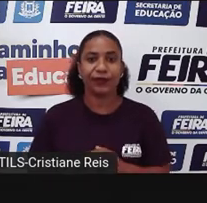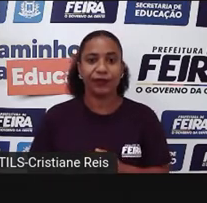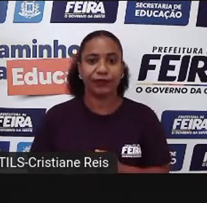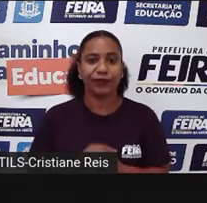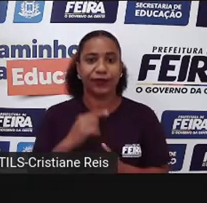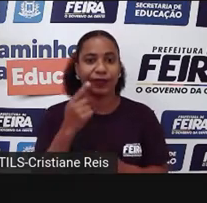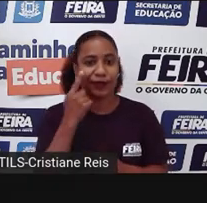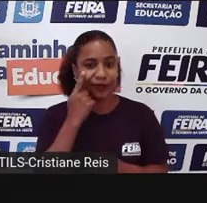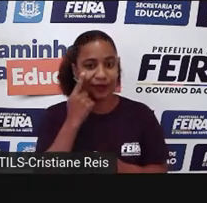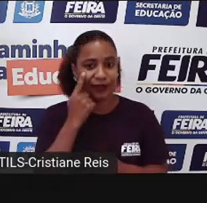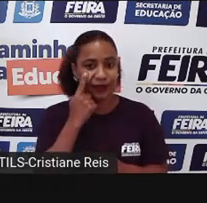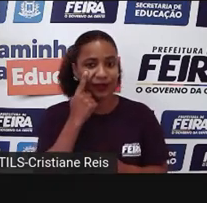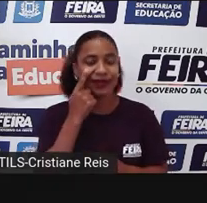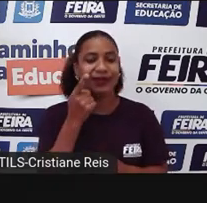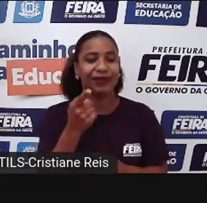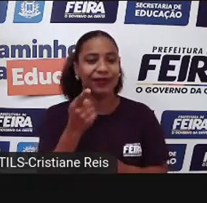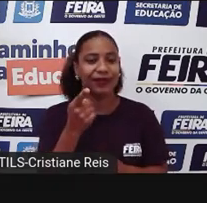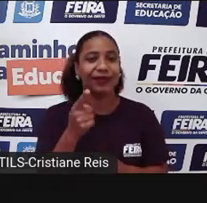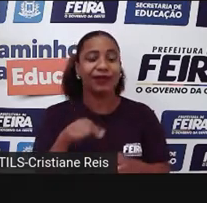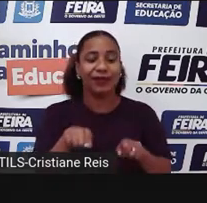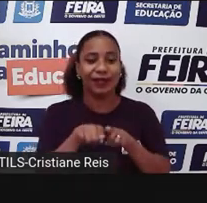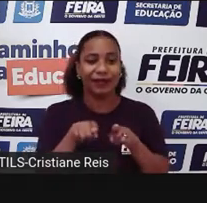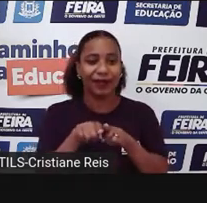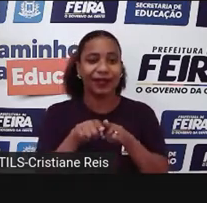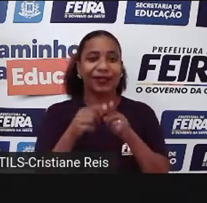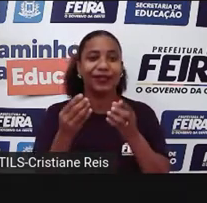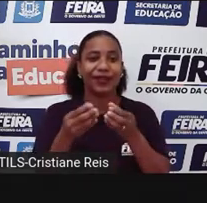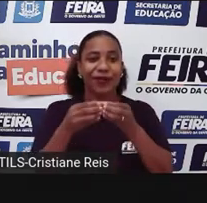primordial, o primordial de Manigala.